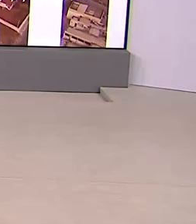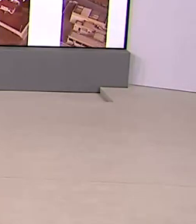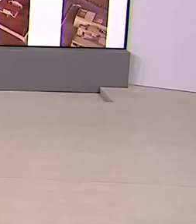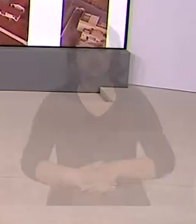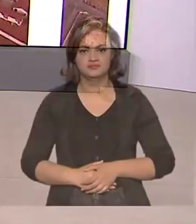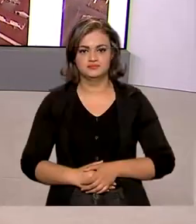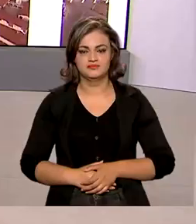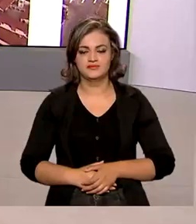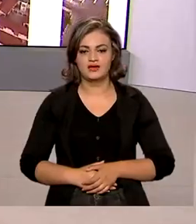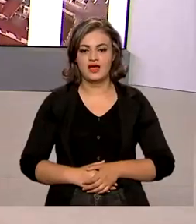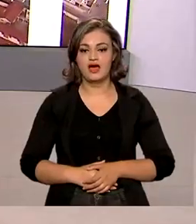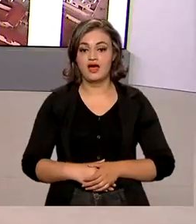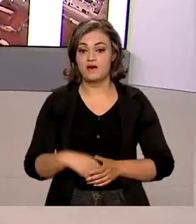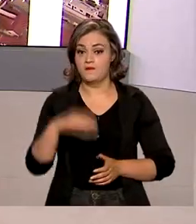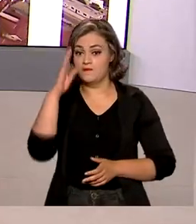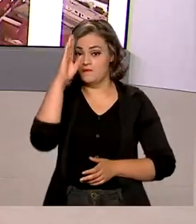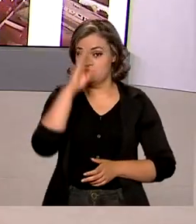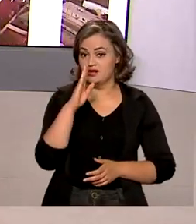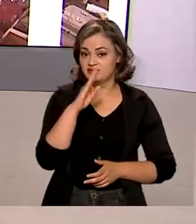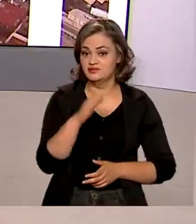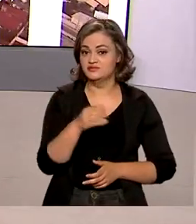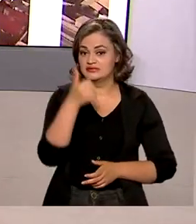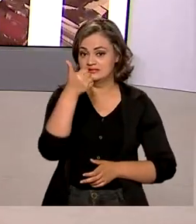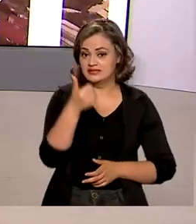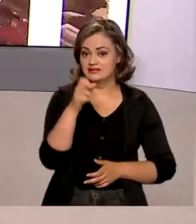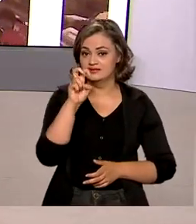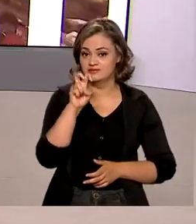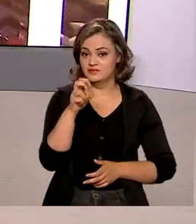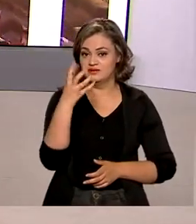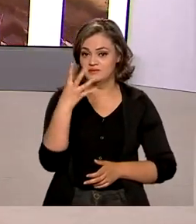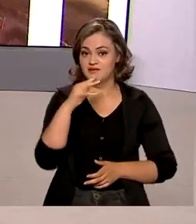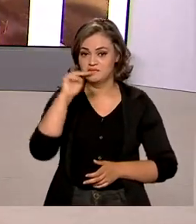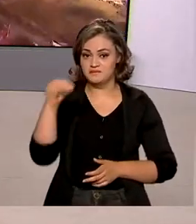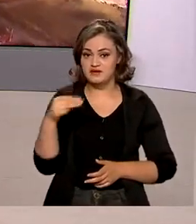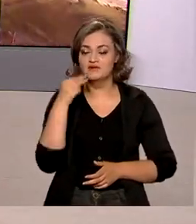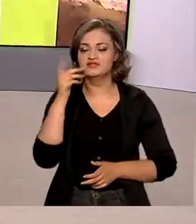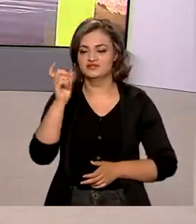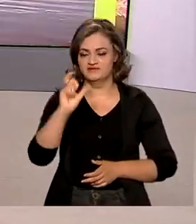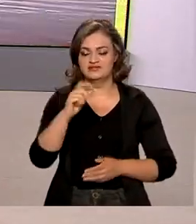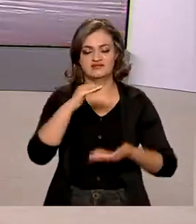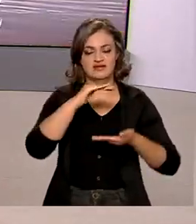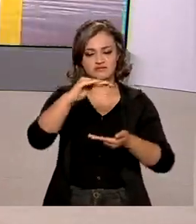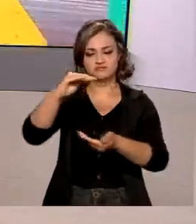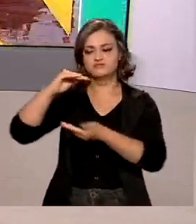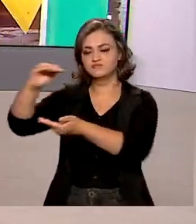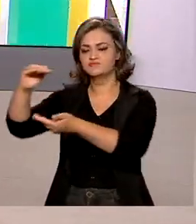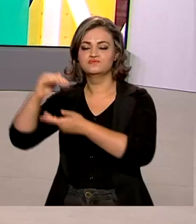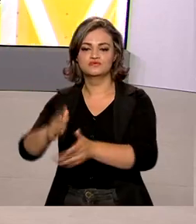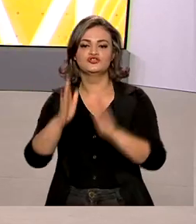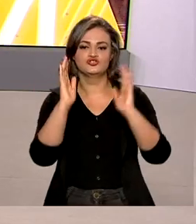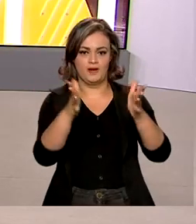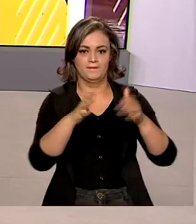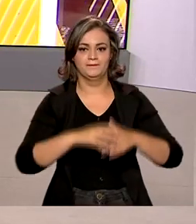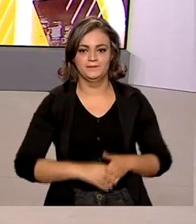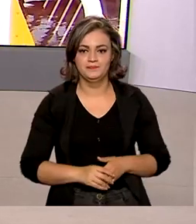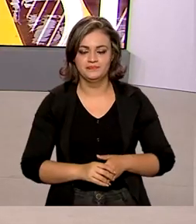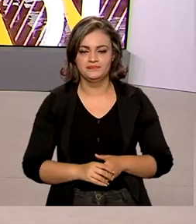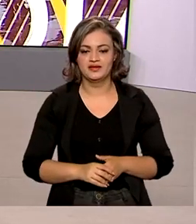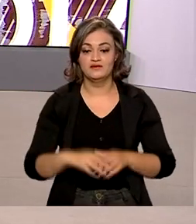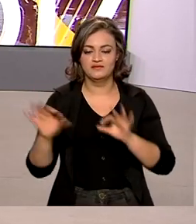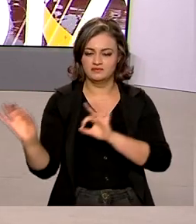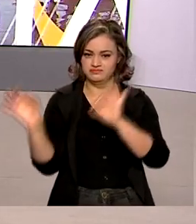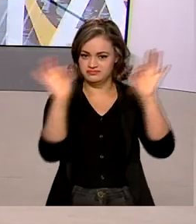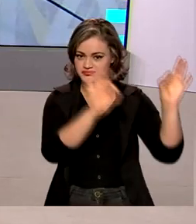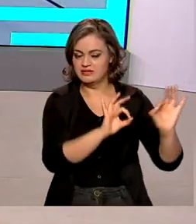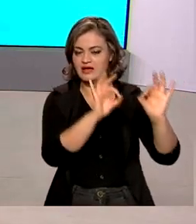O Brasil ultrapassou a marca de 154 milhões de vacinas distribuídas para todo o país. Vamos ver